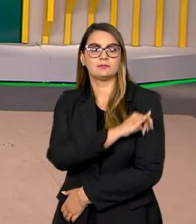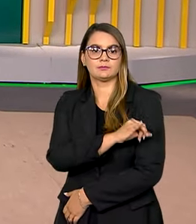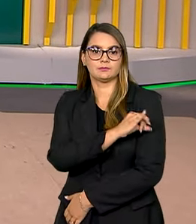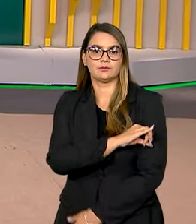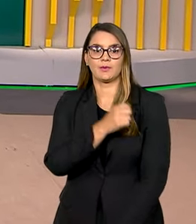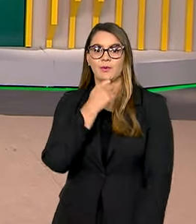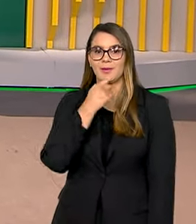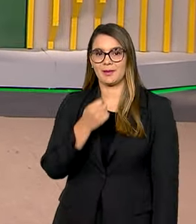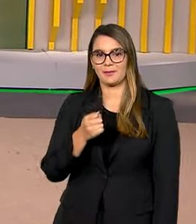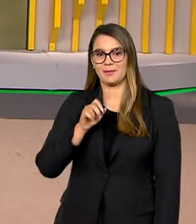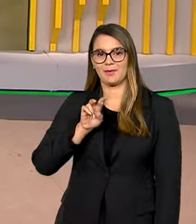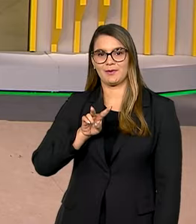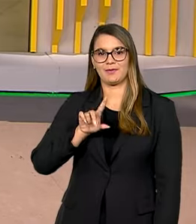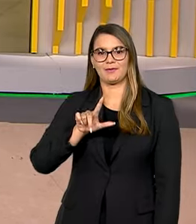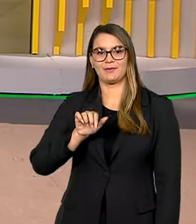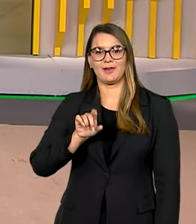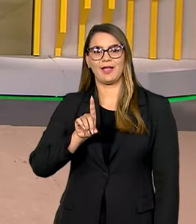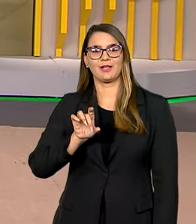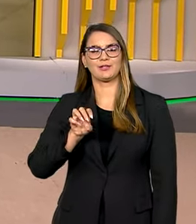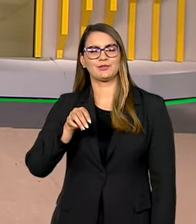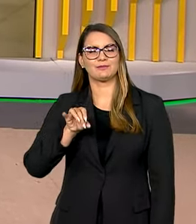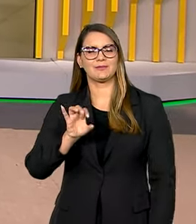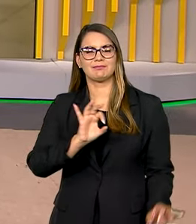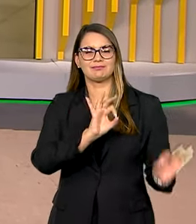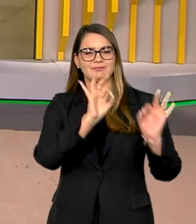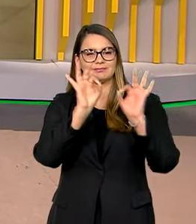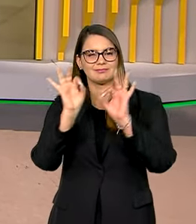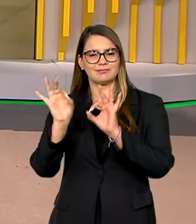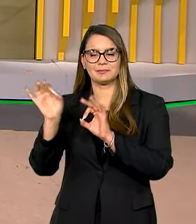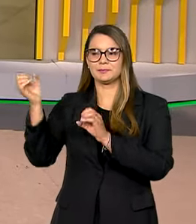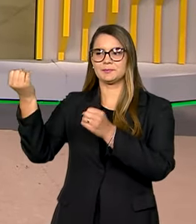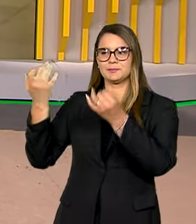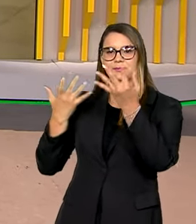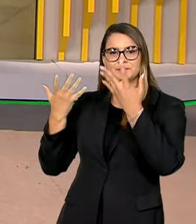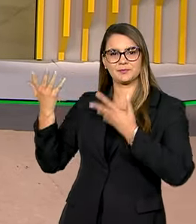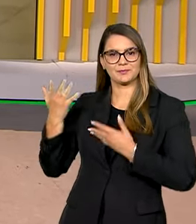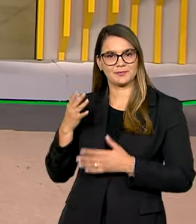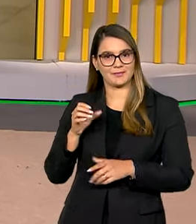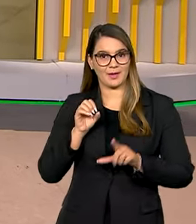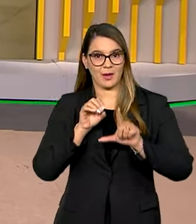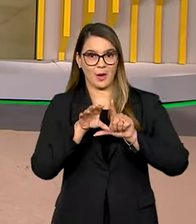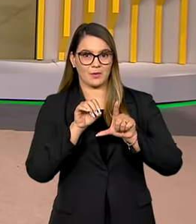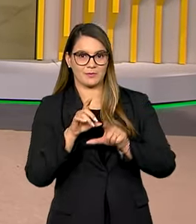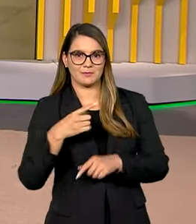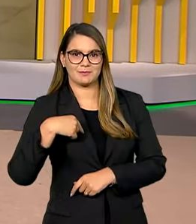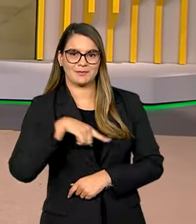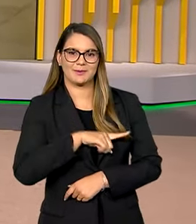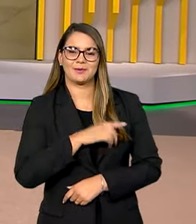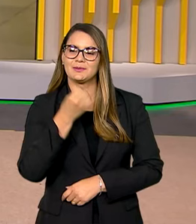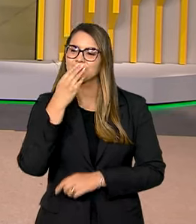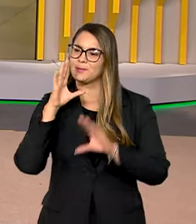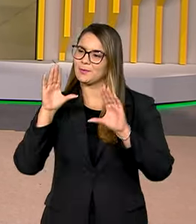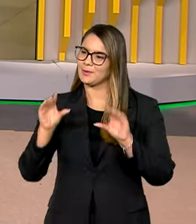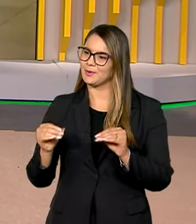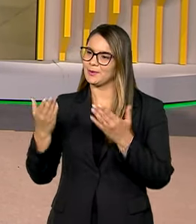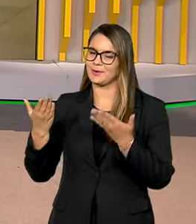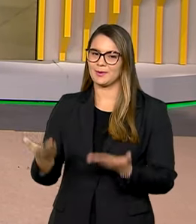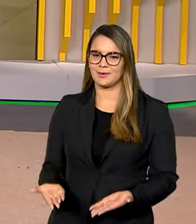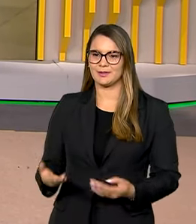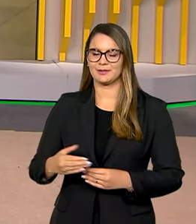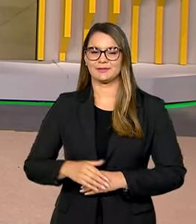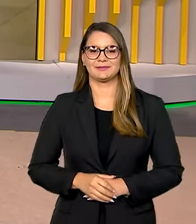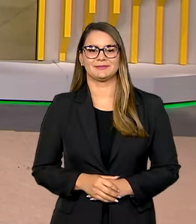repórter Vladimir Platonove acompanhou tudo por lá e traz as informações ao vivo pra gente. Muito boa noite, Platonove.